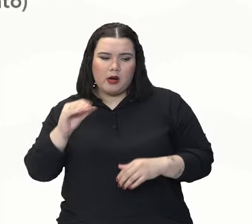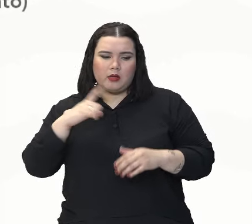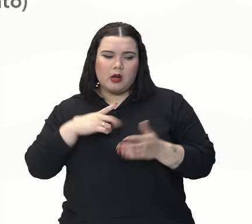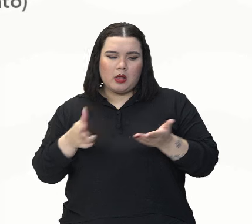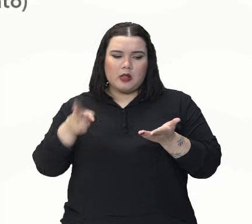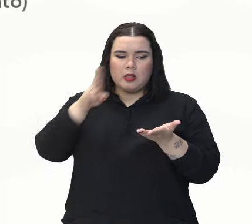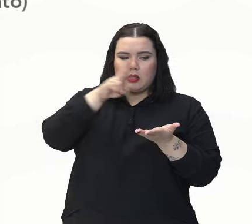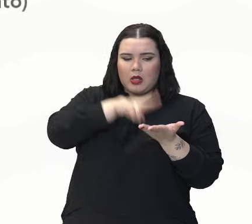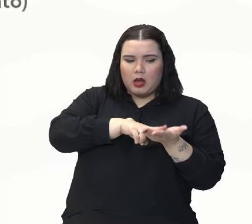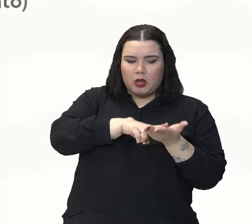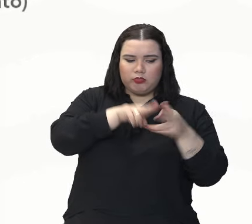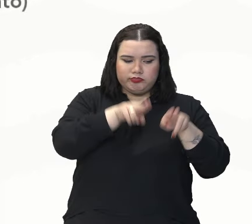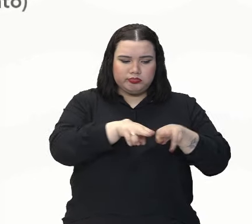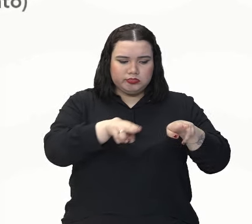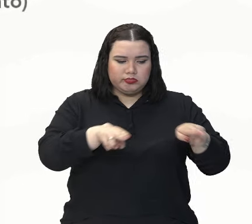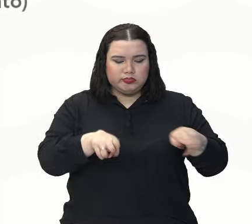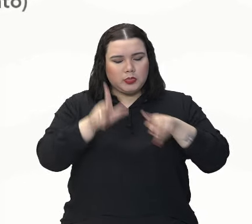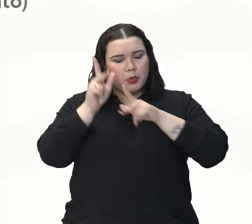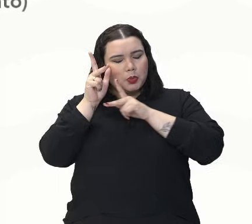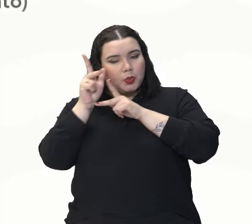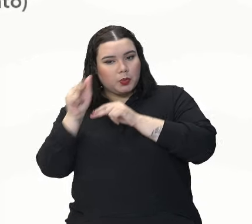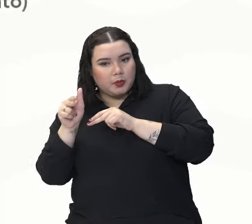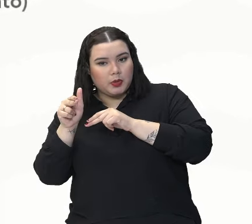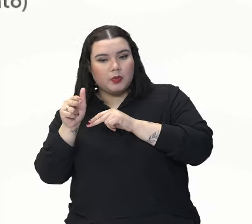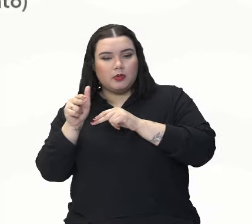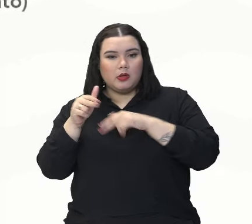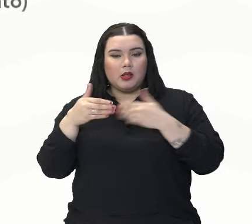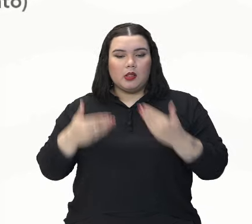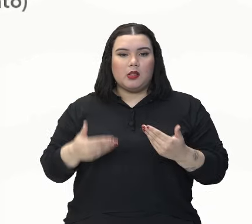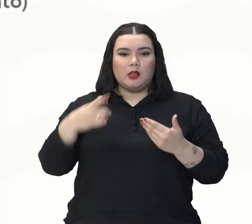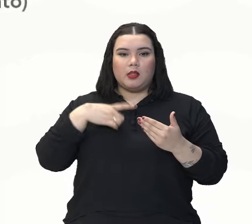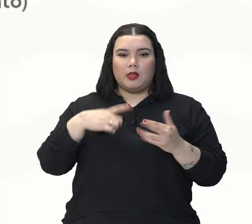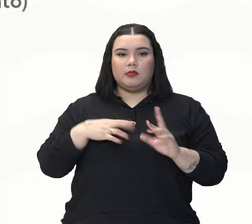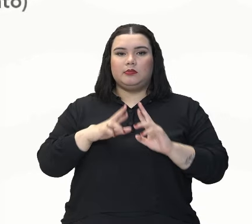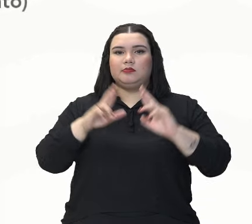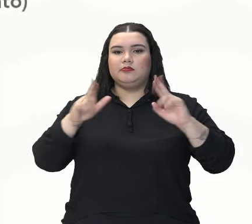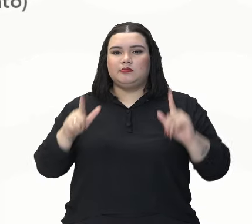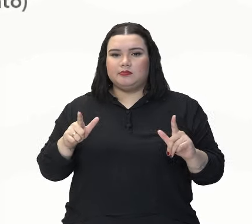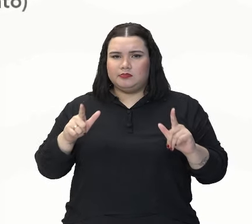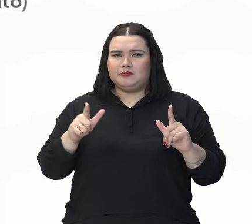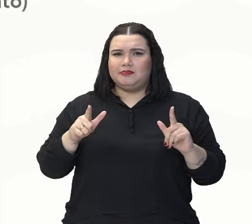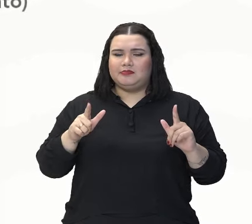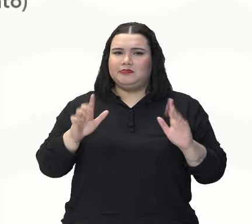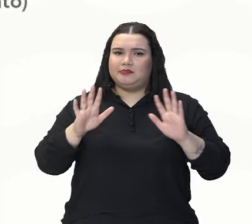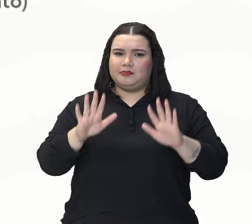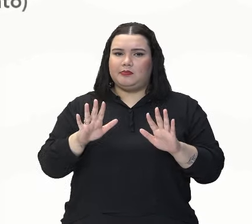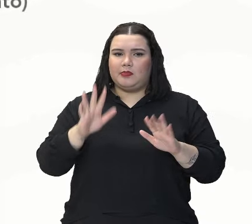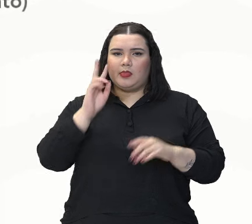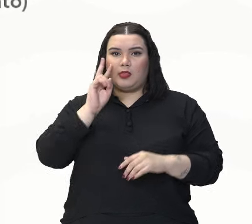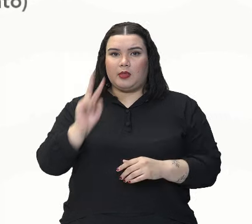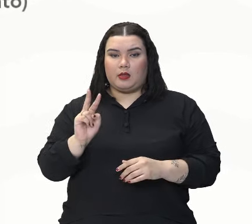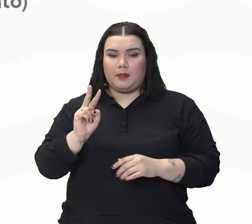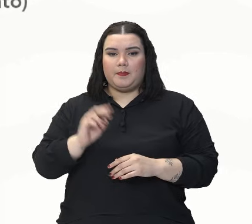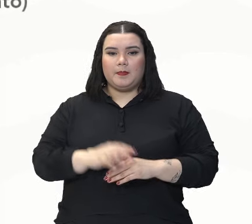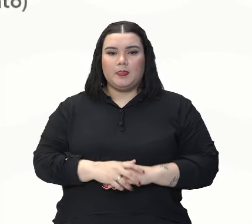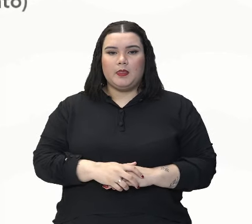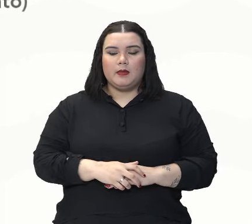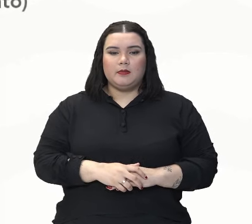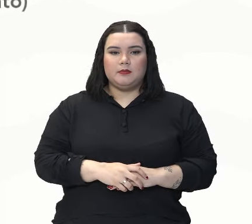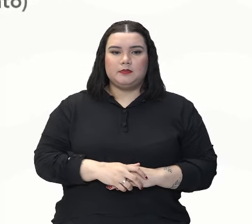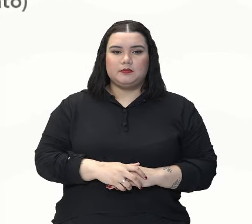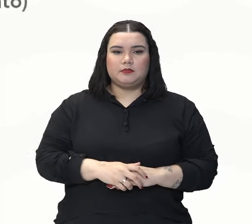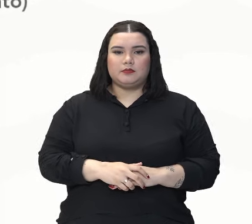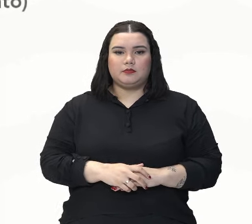pegaram no sono. Veja que aqui eu tenho uma contradição de ideias. Aqui eu tenho o quê?